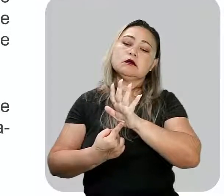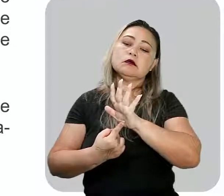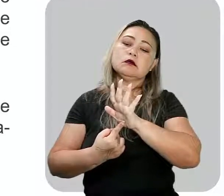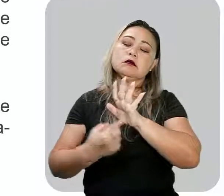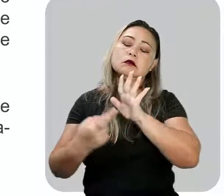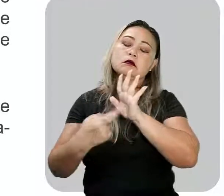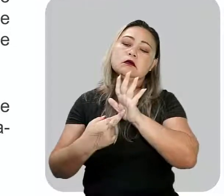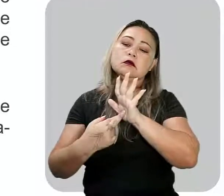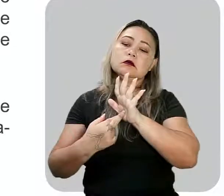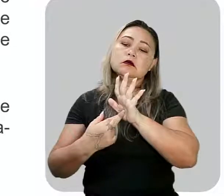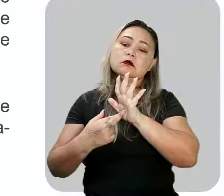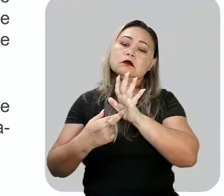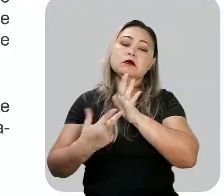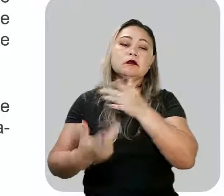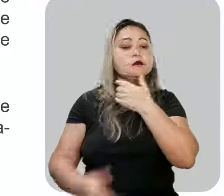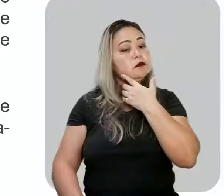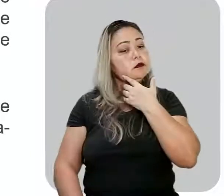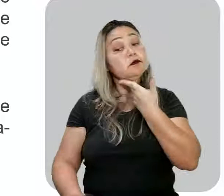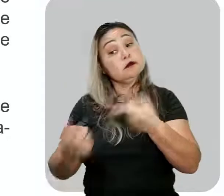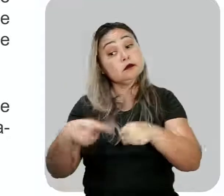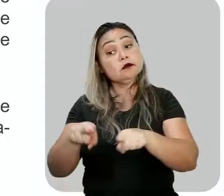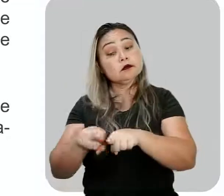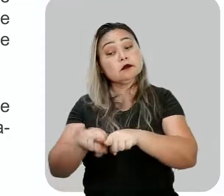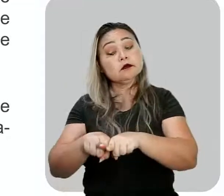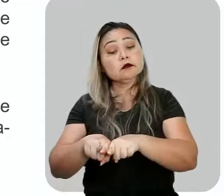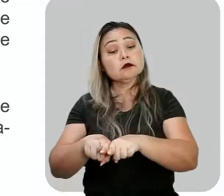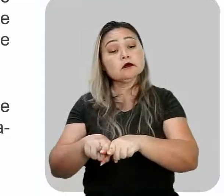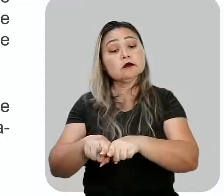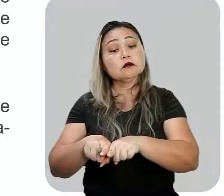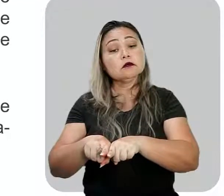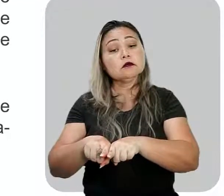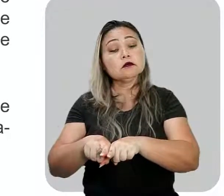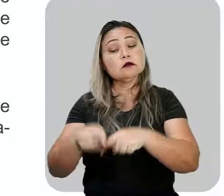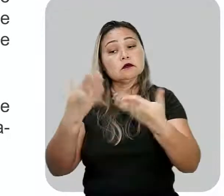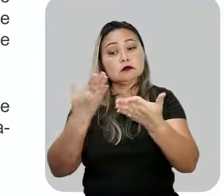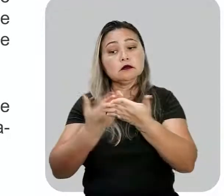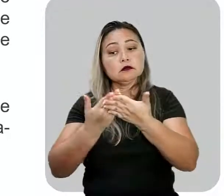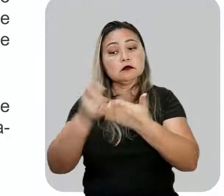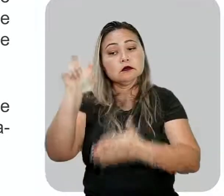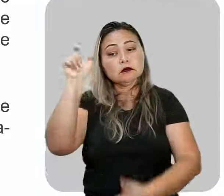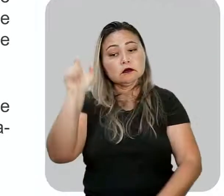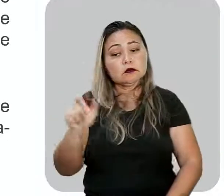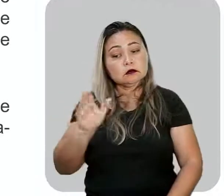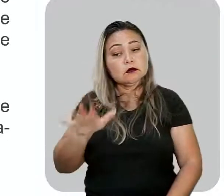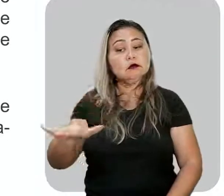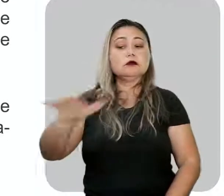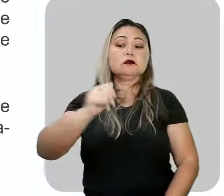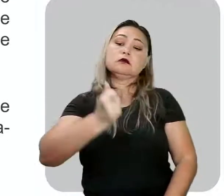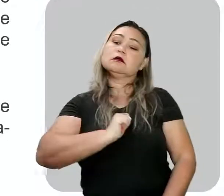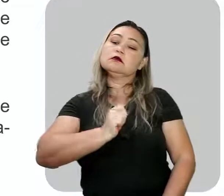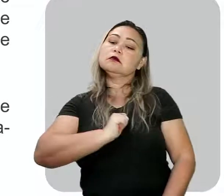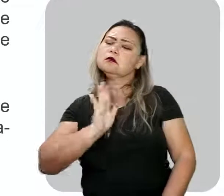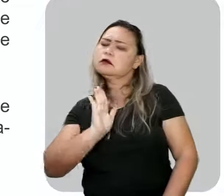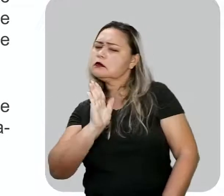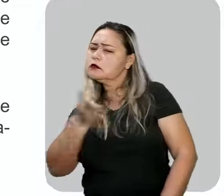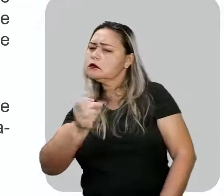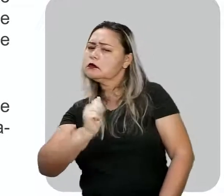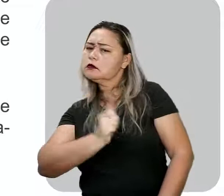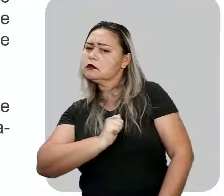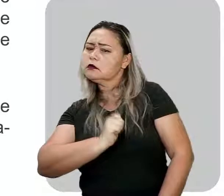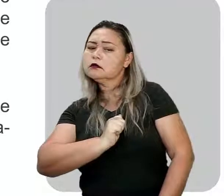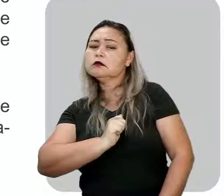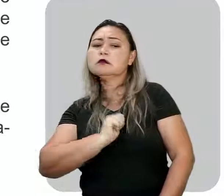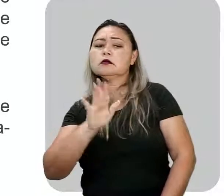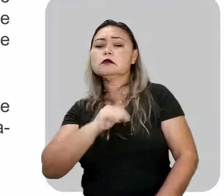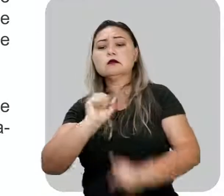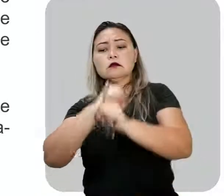forma geral. Também trata-se aí de um estudo desse homem na parte antropológica e